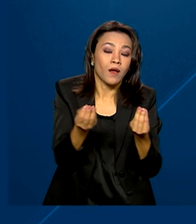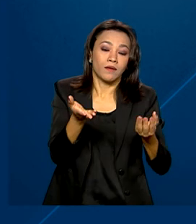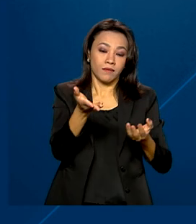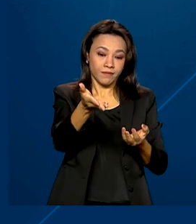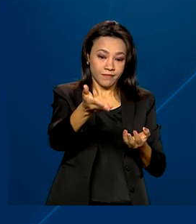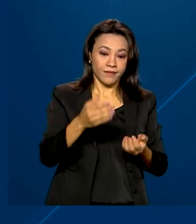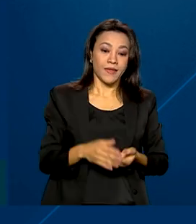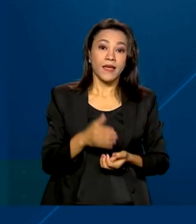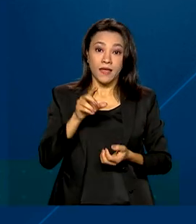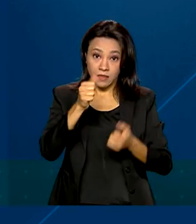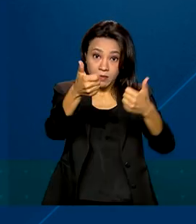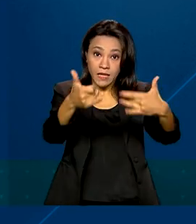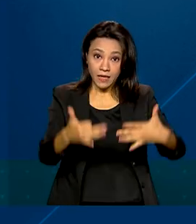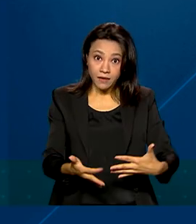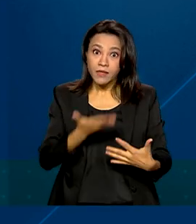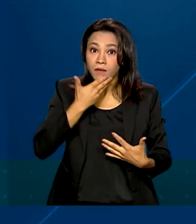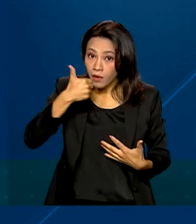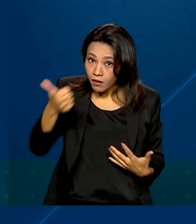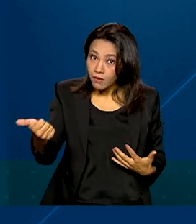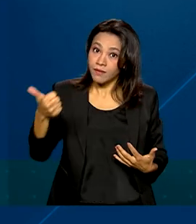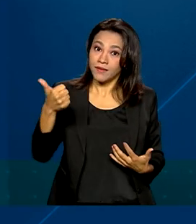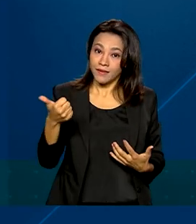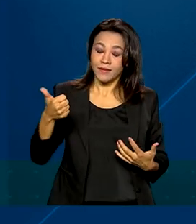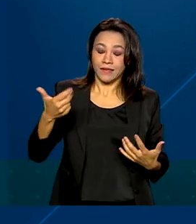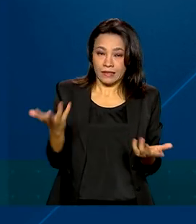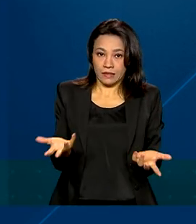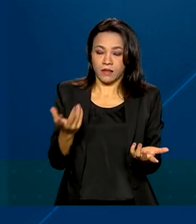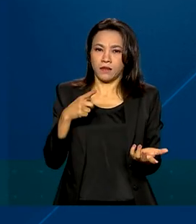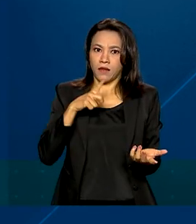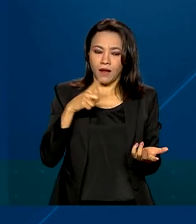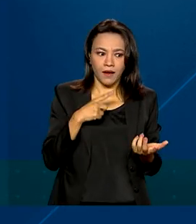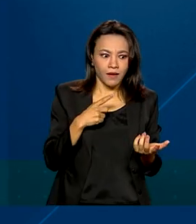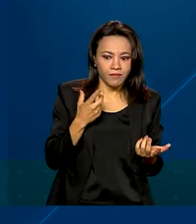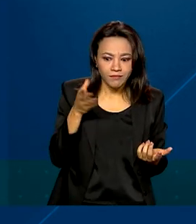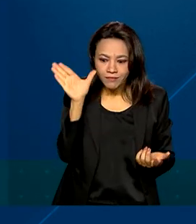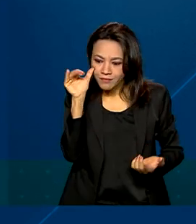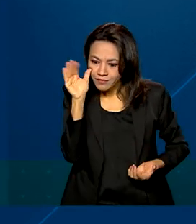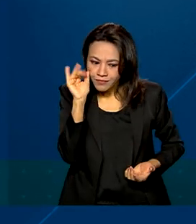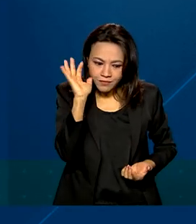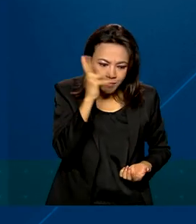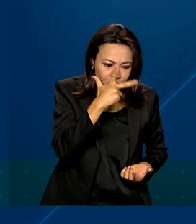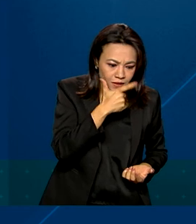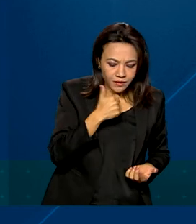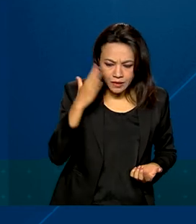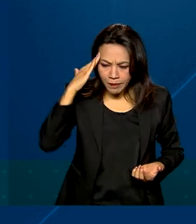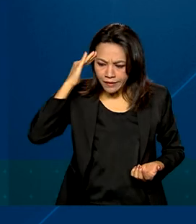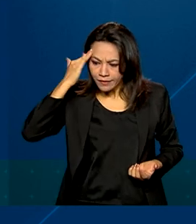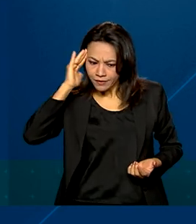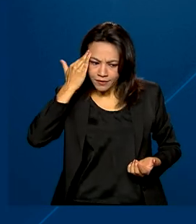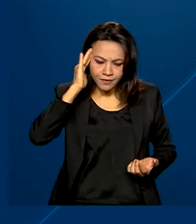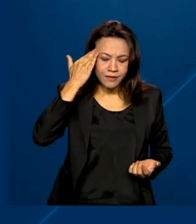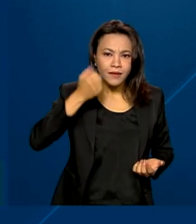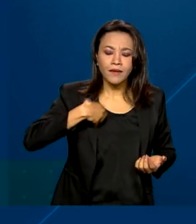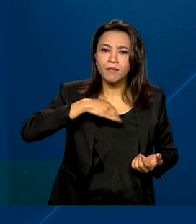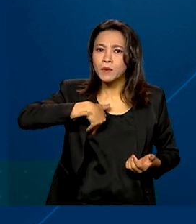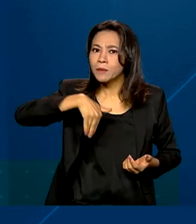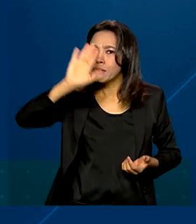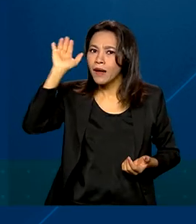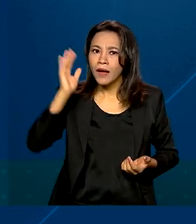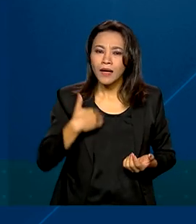mas melhorado, repaginado. Então ele está bem mais atrativo, mais bonito, com muito mais